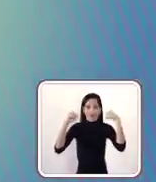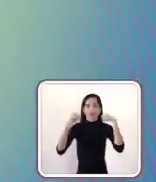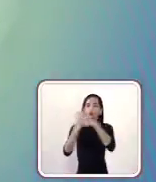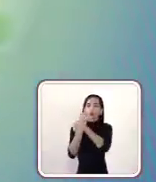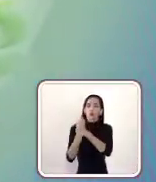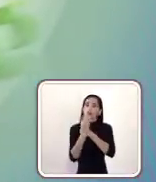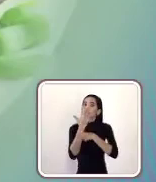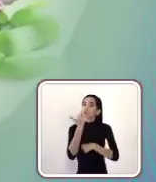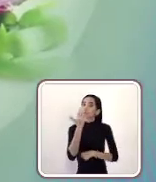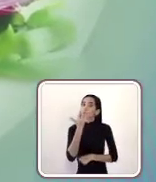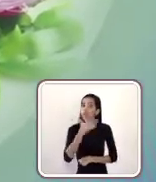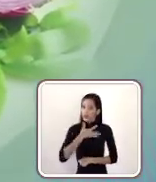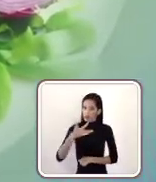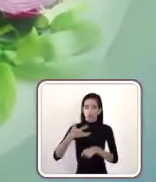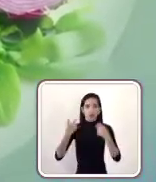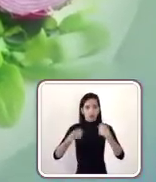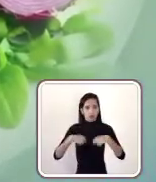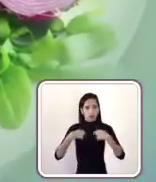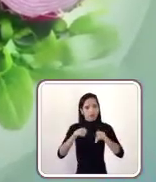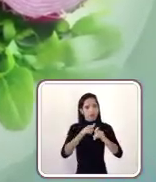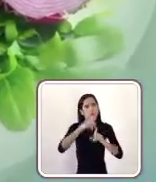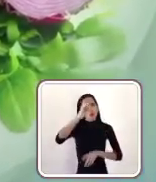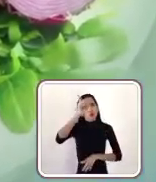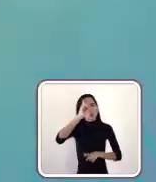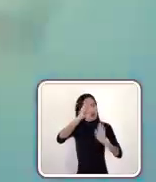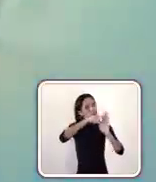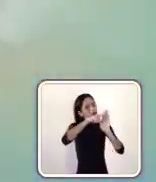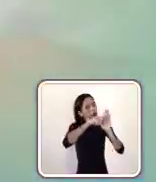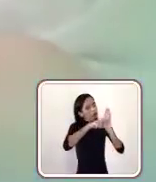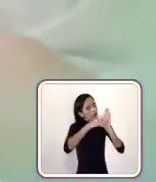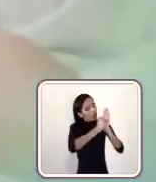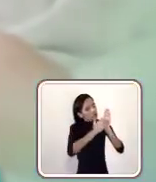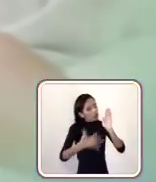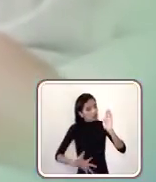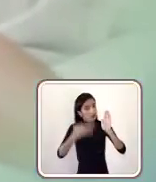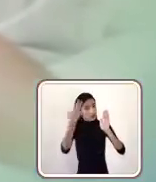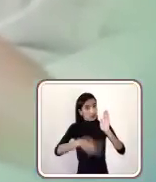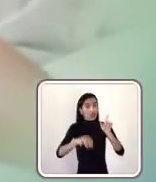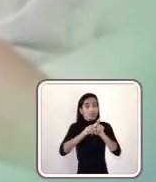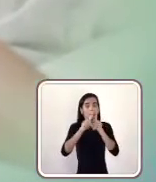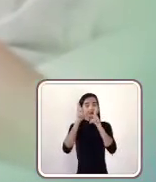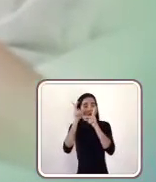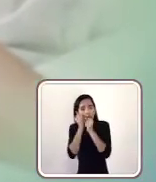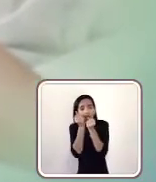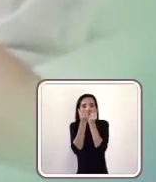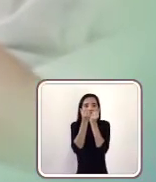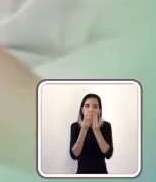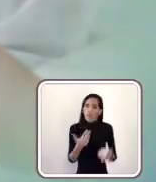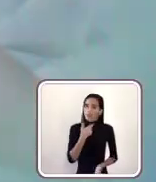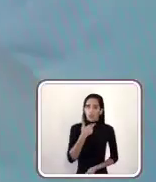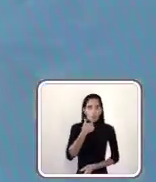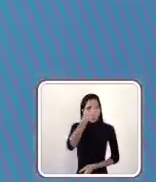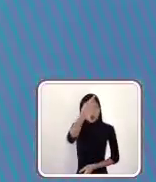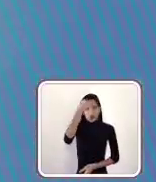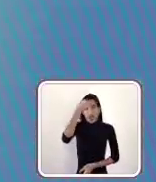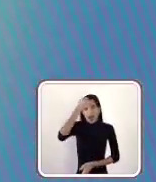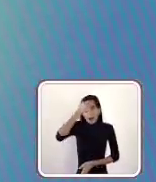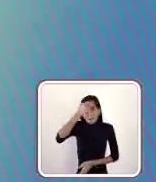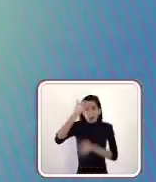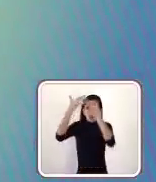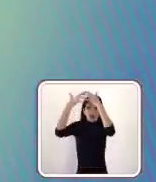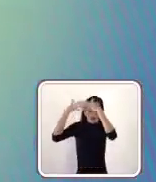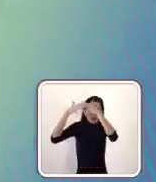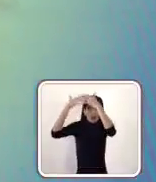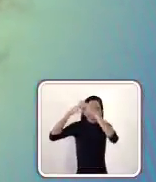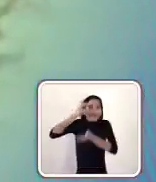Mantenha a alimentação saudável. Mantenha uma rotina diária e coloque o sono em dia. Não podemos esquecer